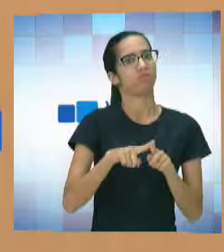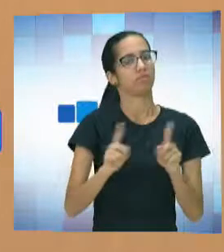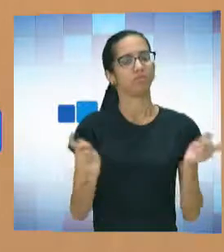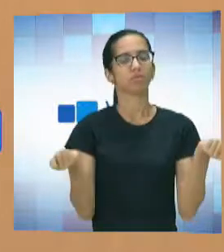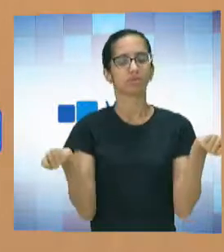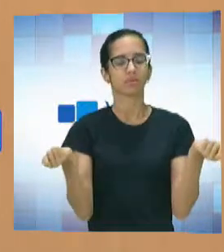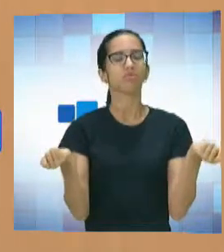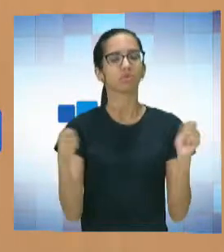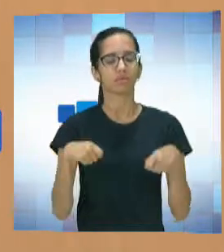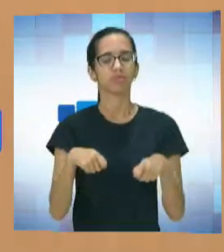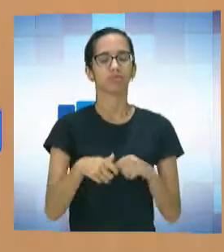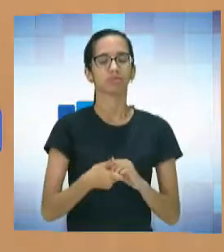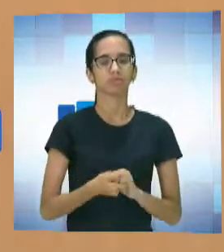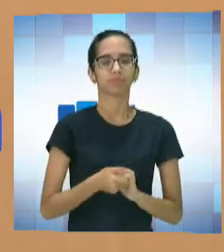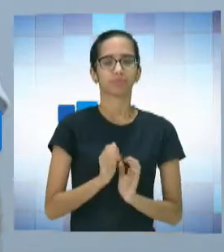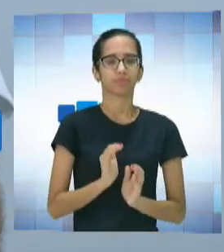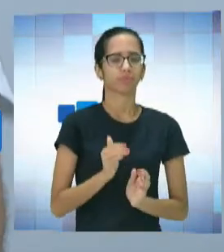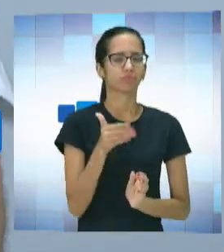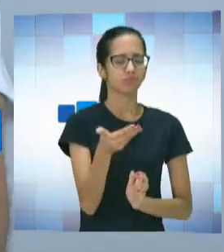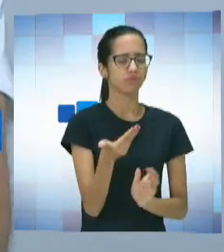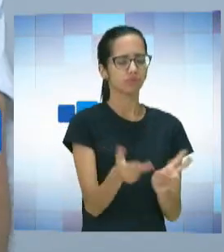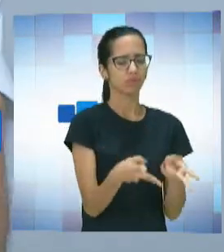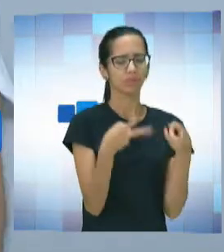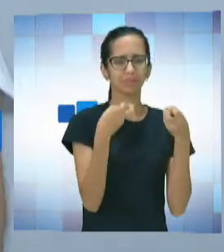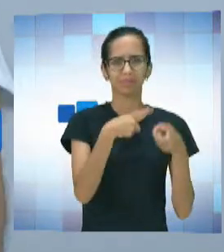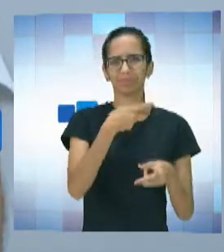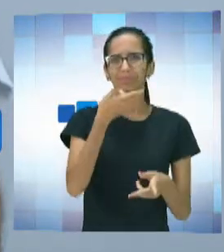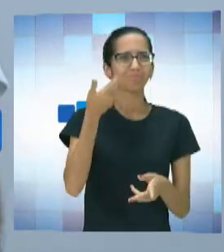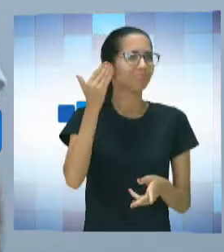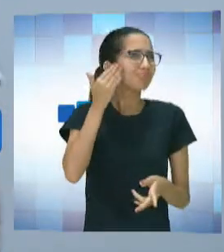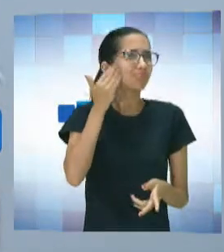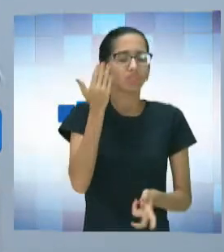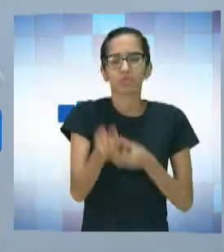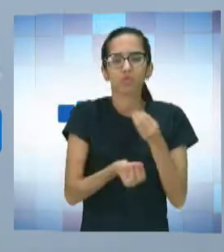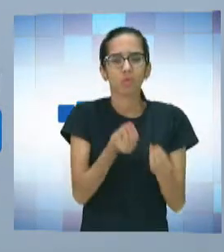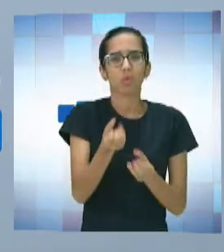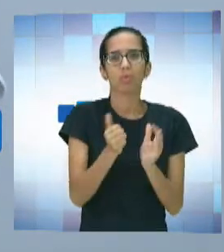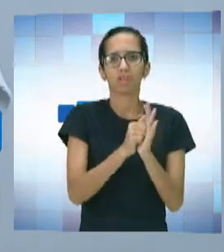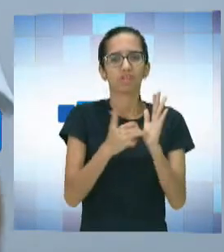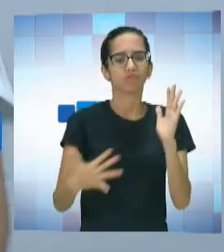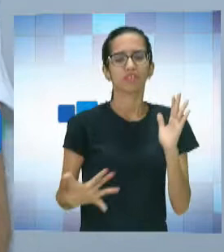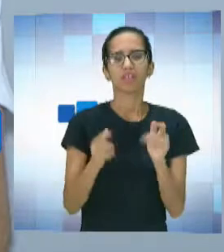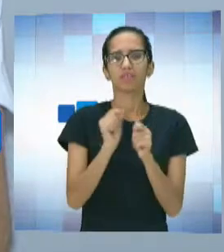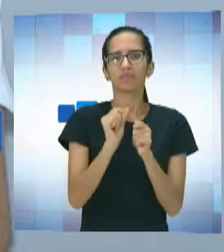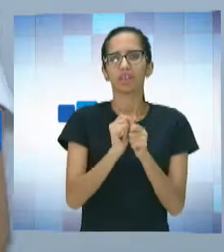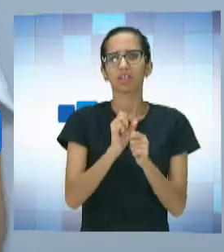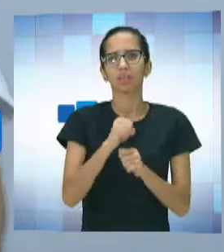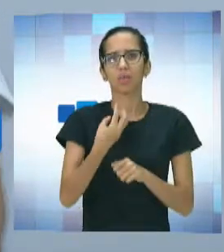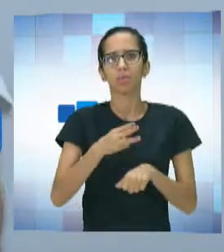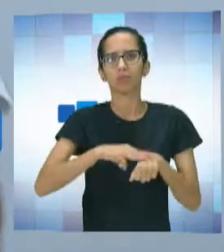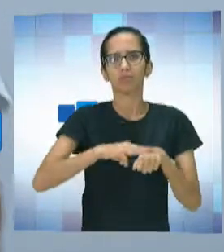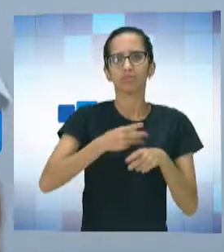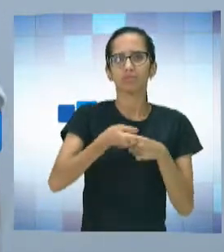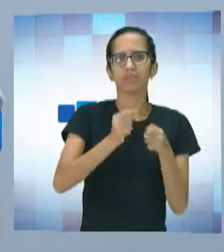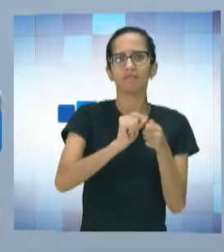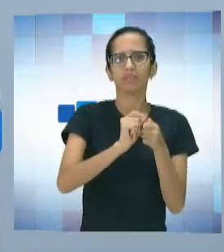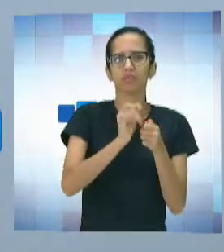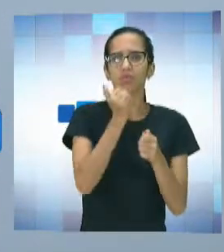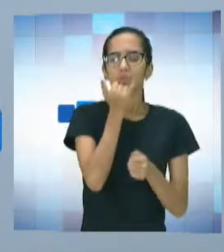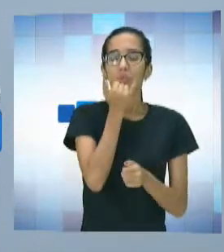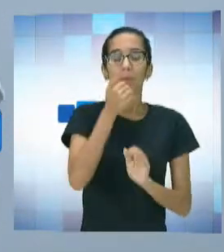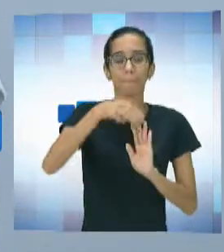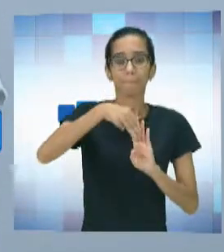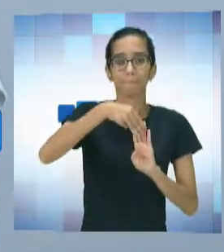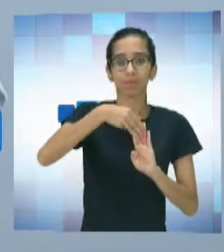ao perceber e não entender ainda como eu poderia estar desenvolvendo alguma metodologia de ensino para trabalhar com aquelas crianças,